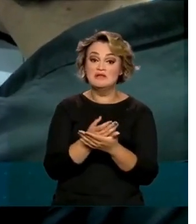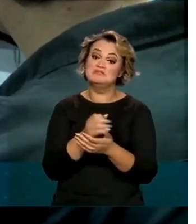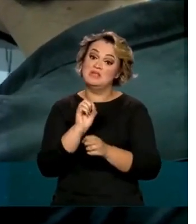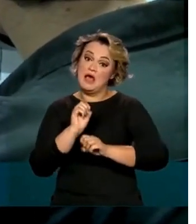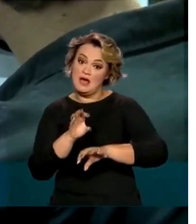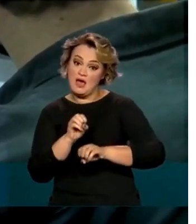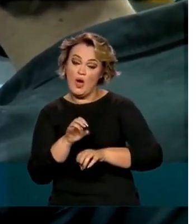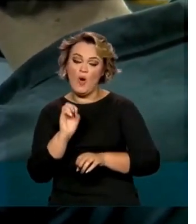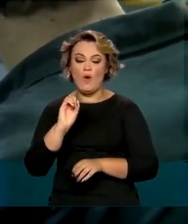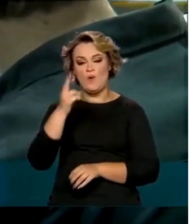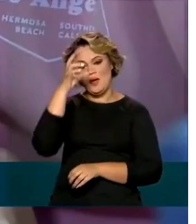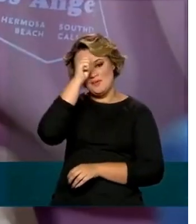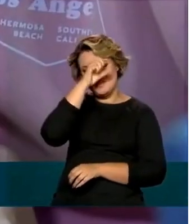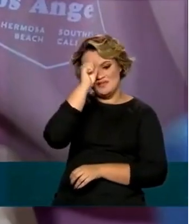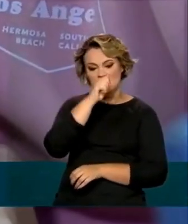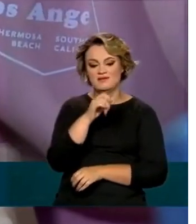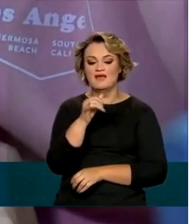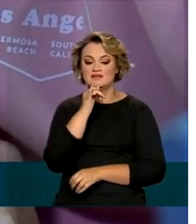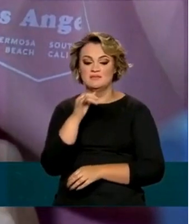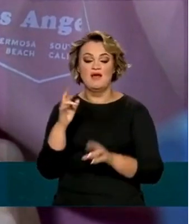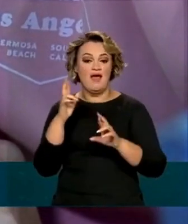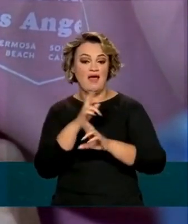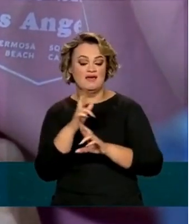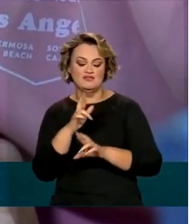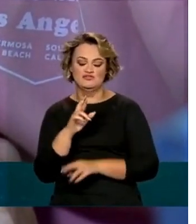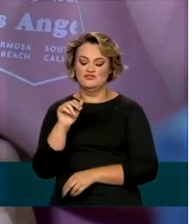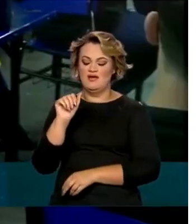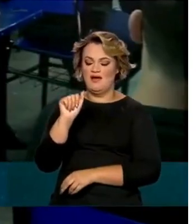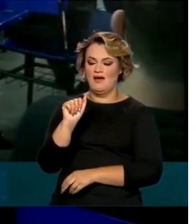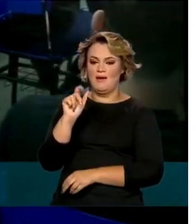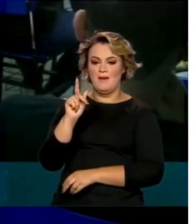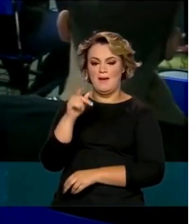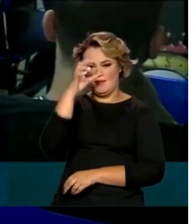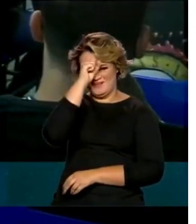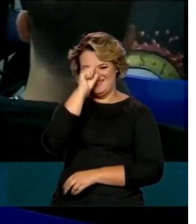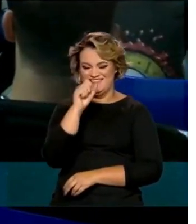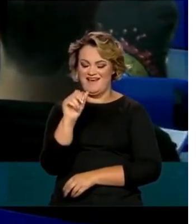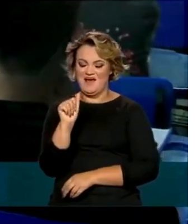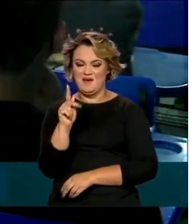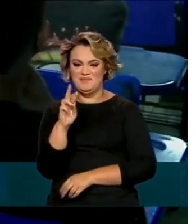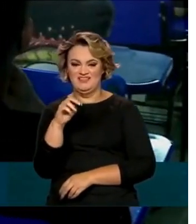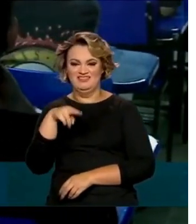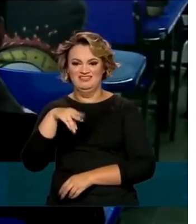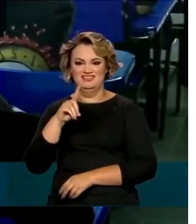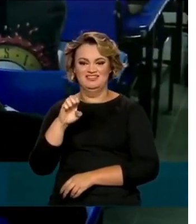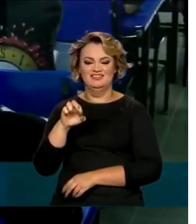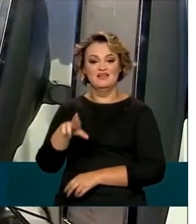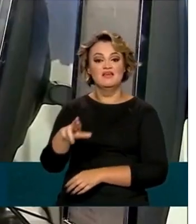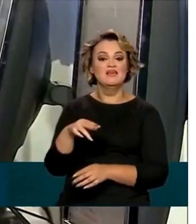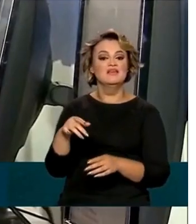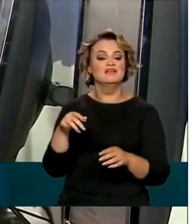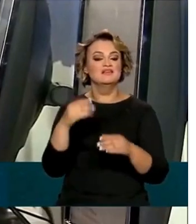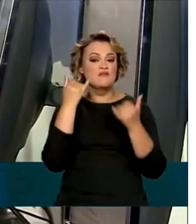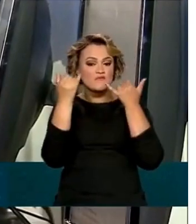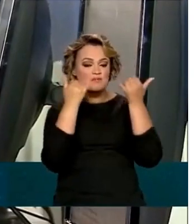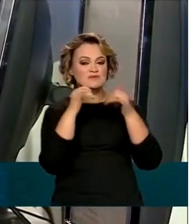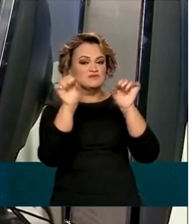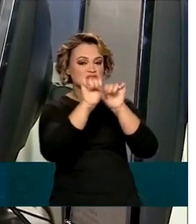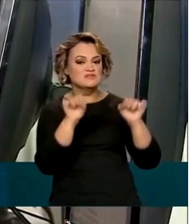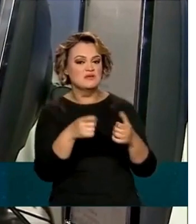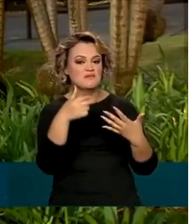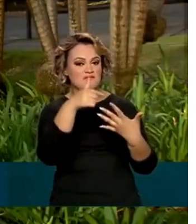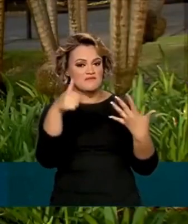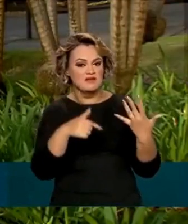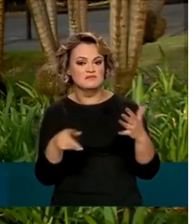ensinando. Uma delas é a rede Aprender, que vai unir informações de diversos sistemas ligados à